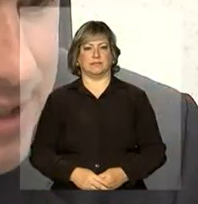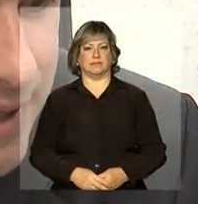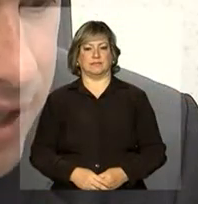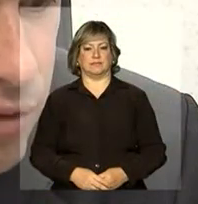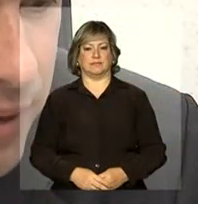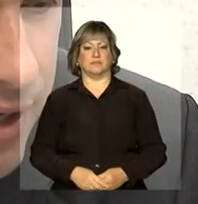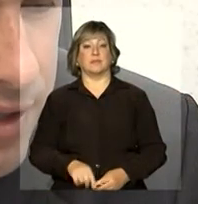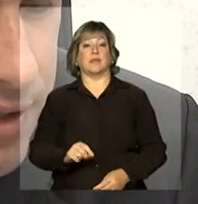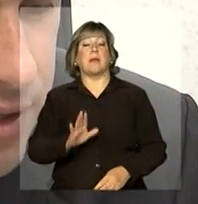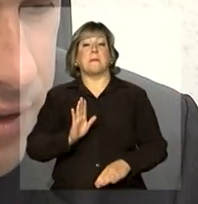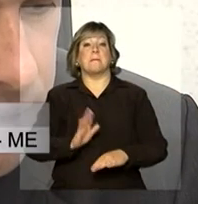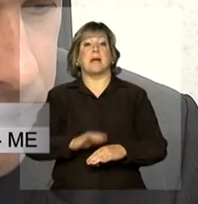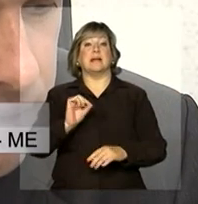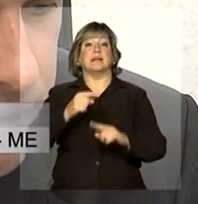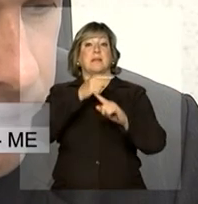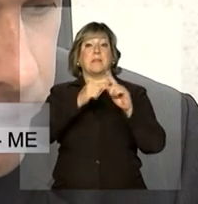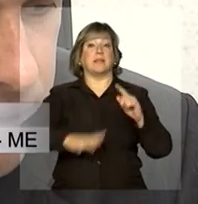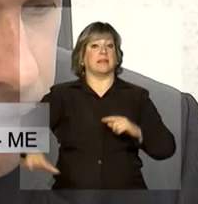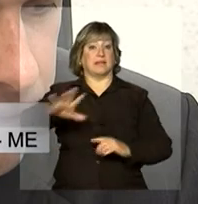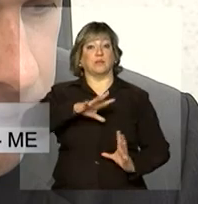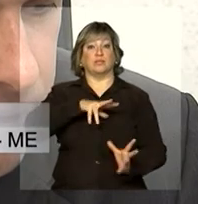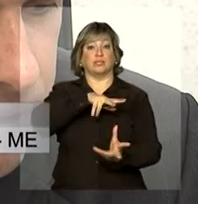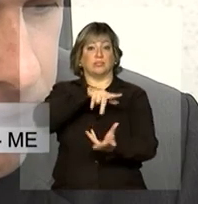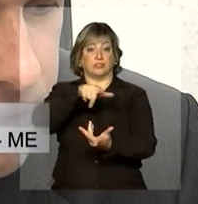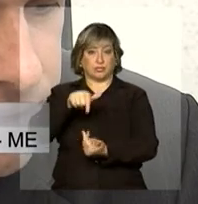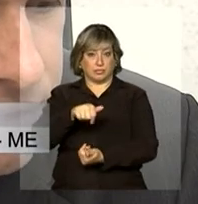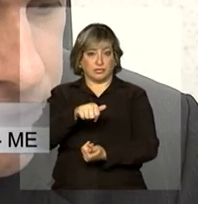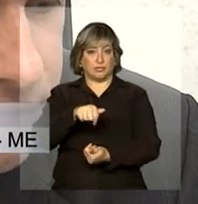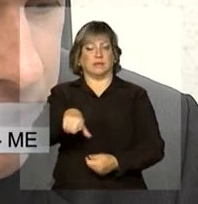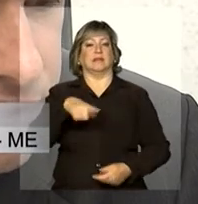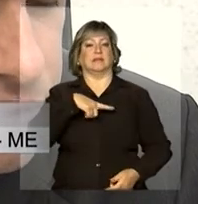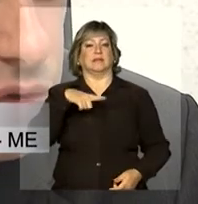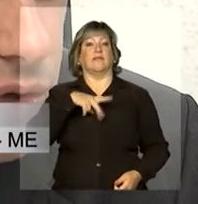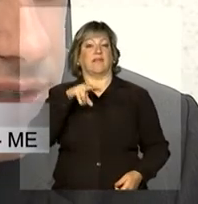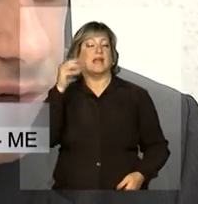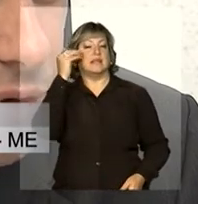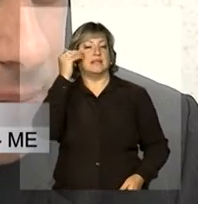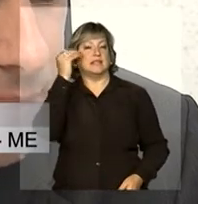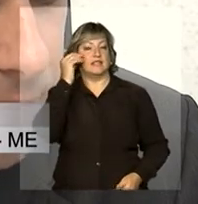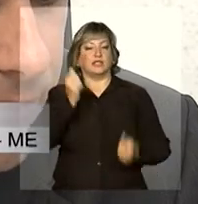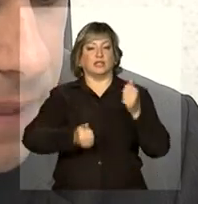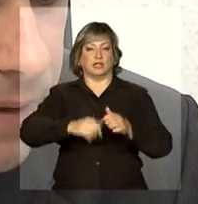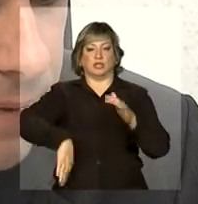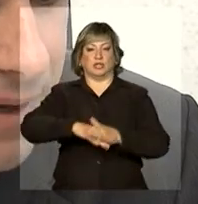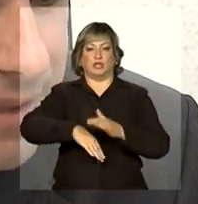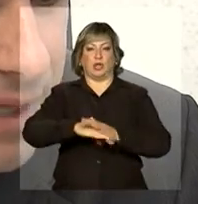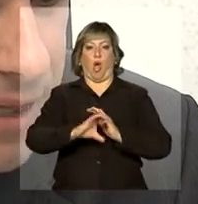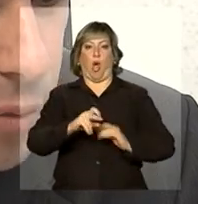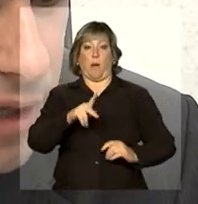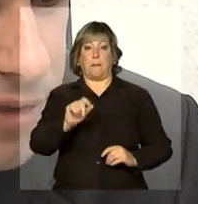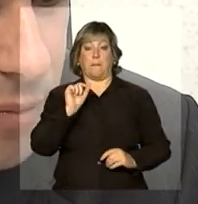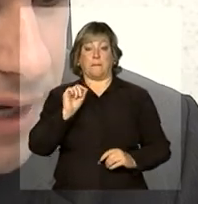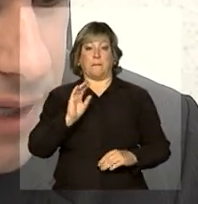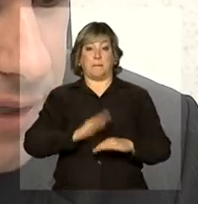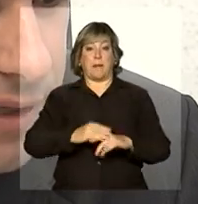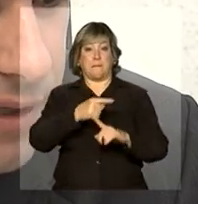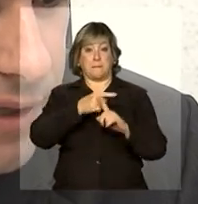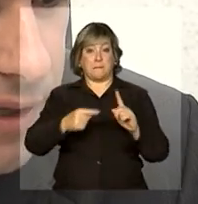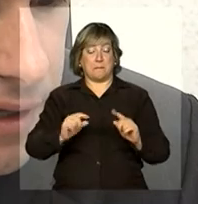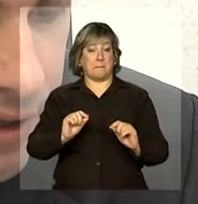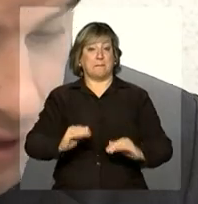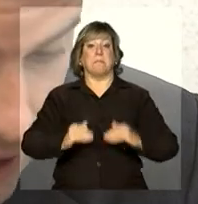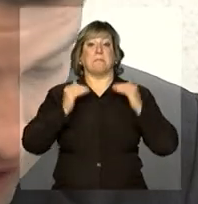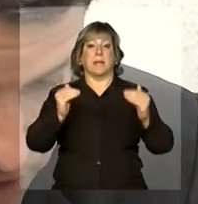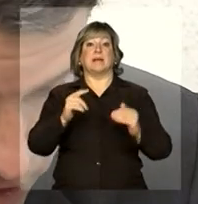Mais da metade do planeta vai assistir os Jogos da Copa. Mais da metade da população do planeta